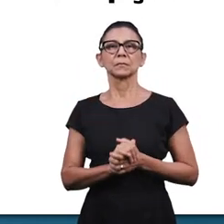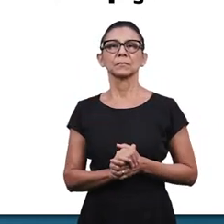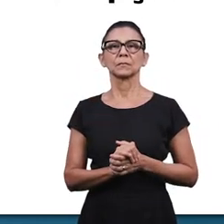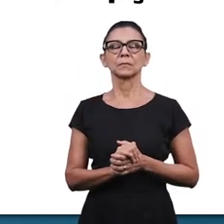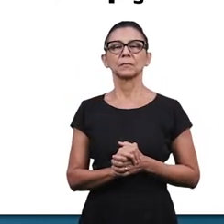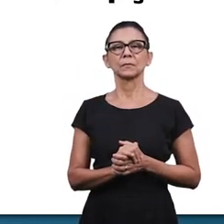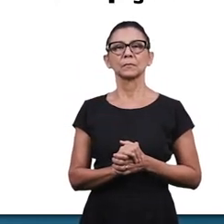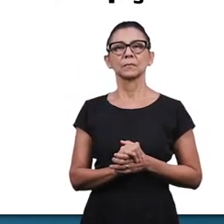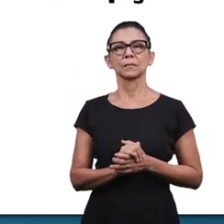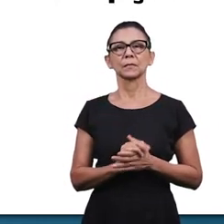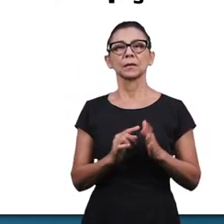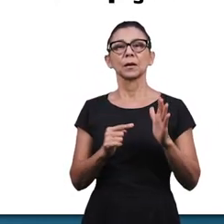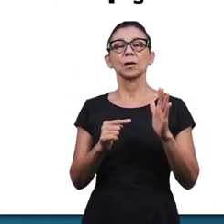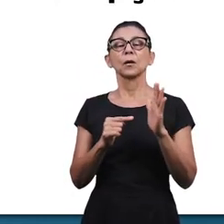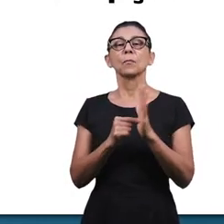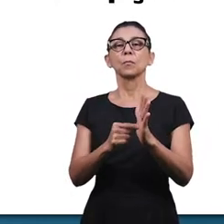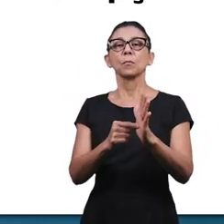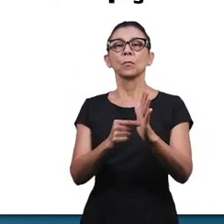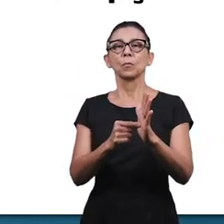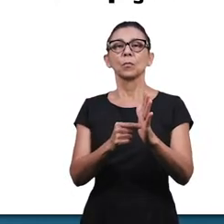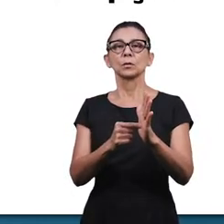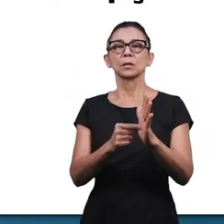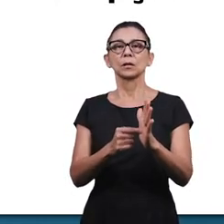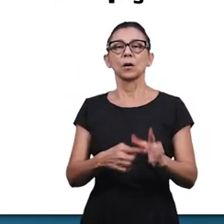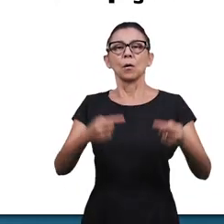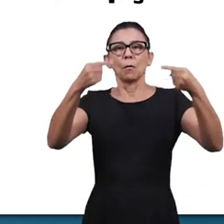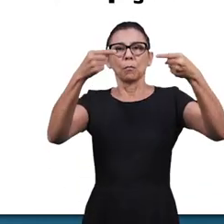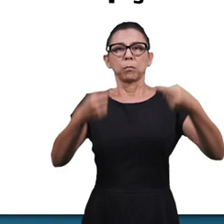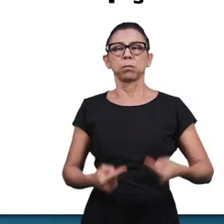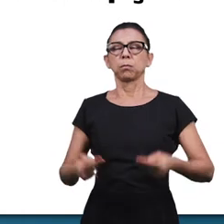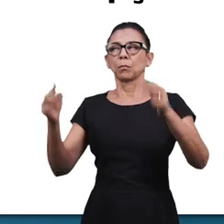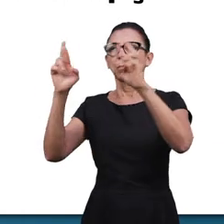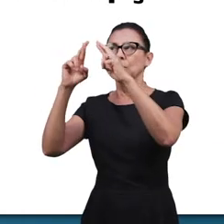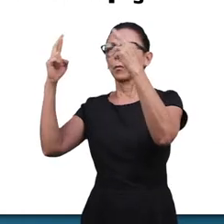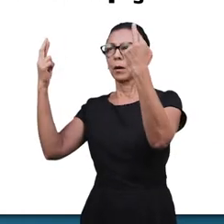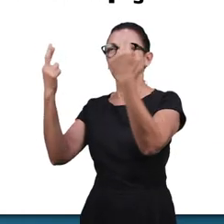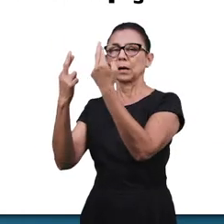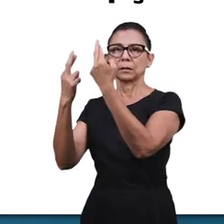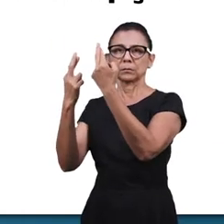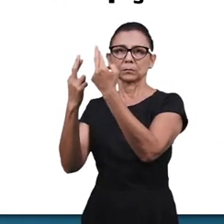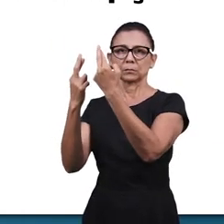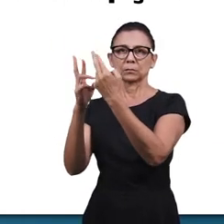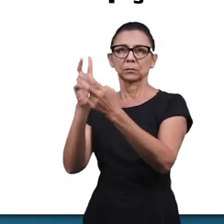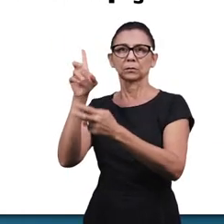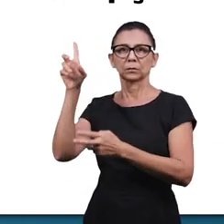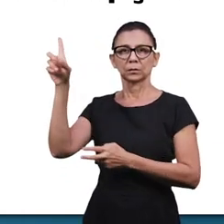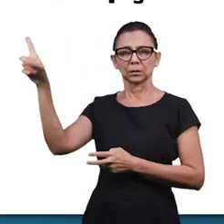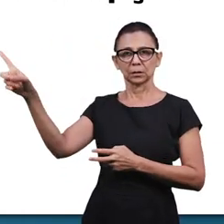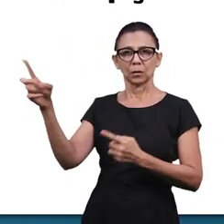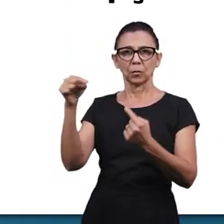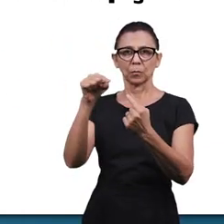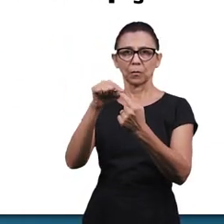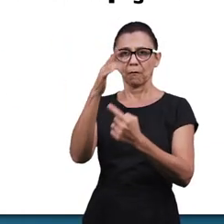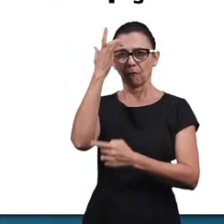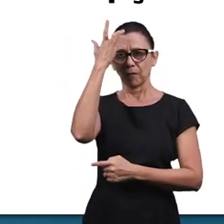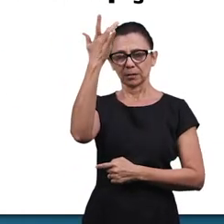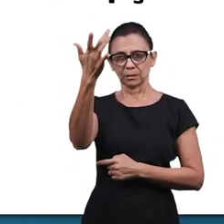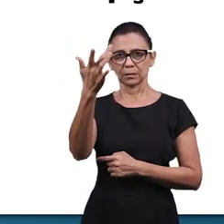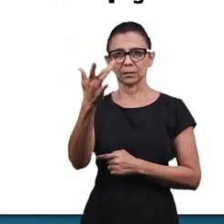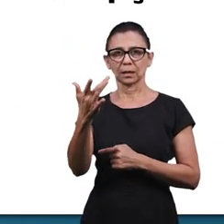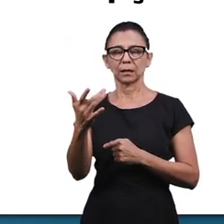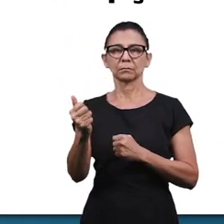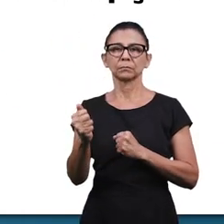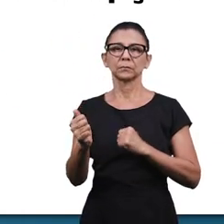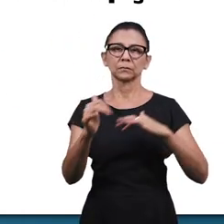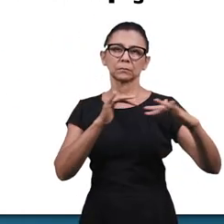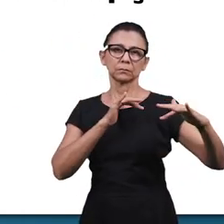os elementos que fazem oposição ao reino de Deus. objetivando facilitar a dinâmica do nosso trabalho